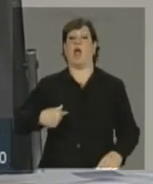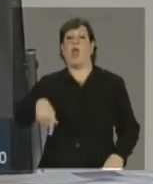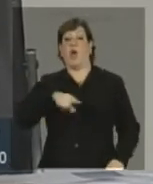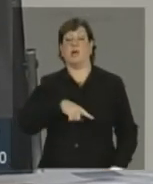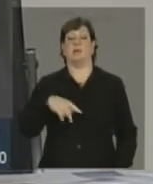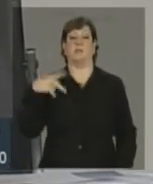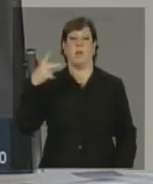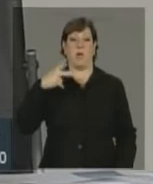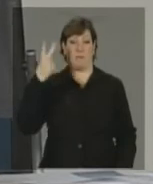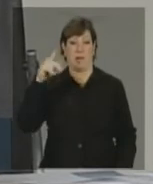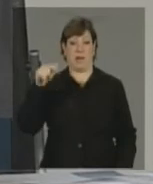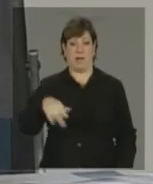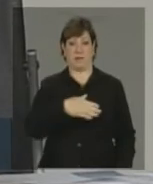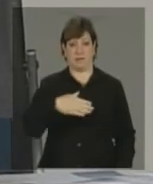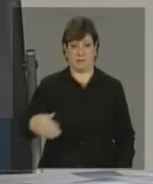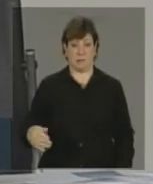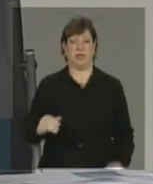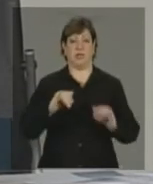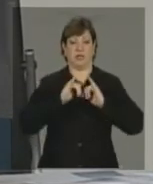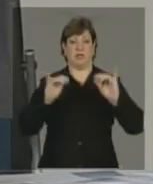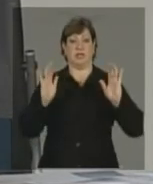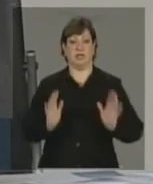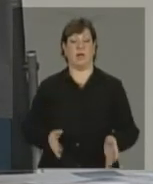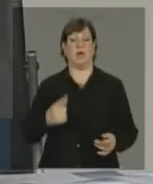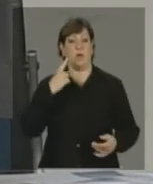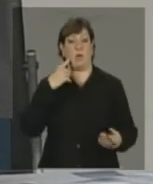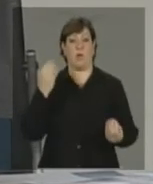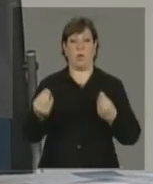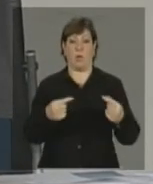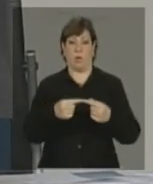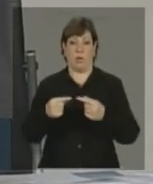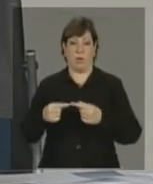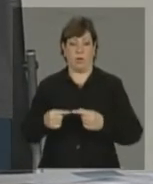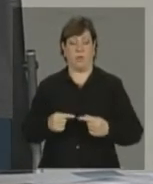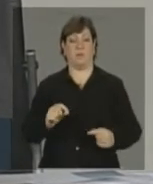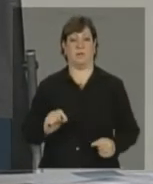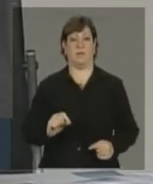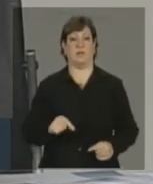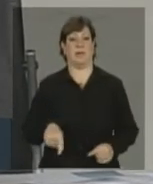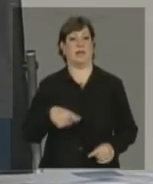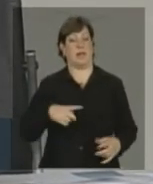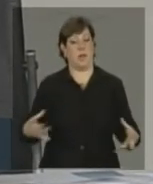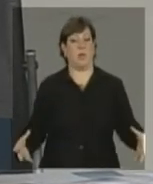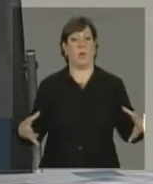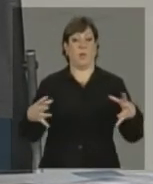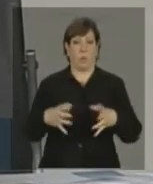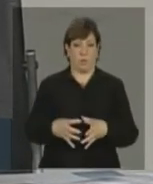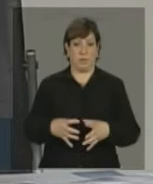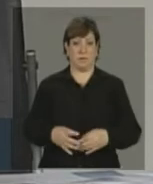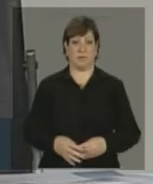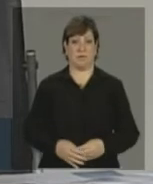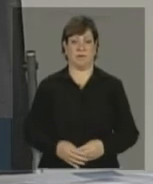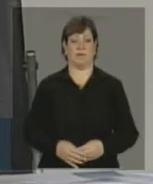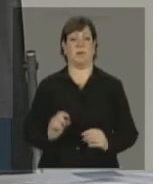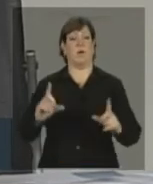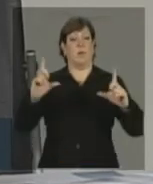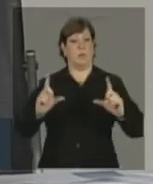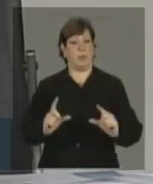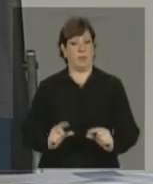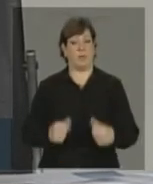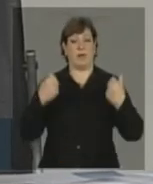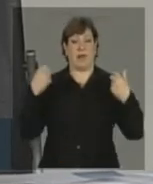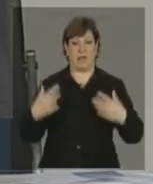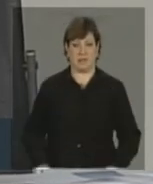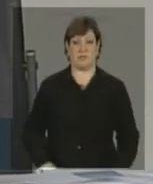e divulgada quando do contingenciamento. Ou seja, ela inclui redução de